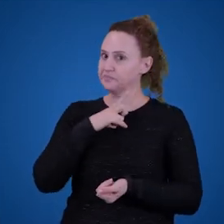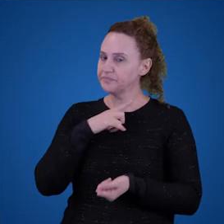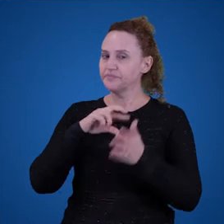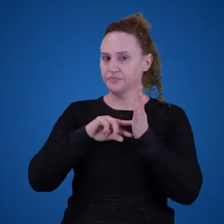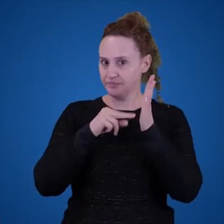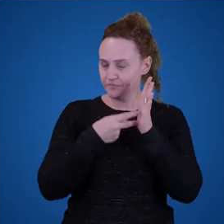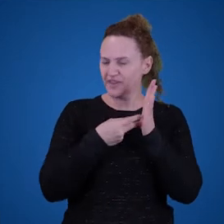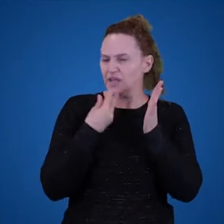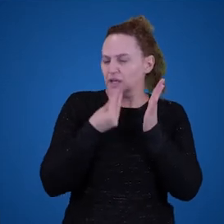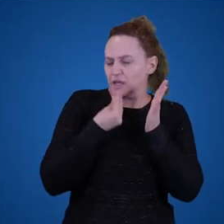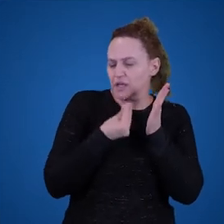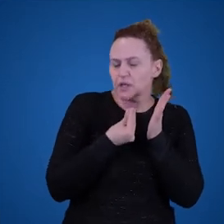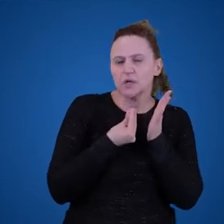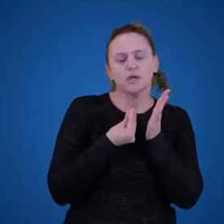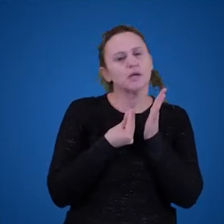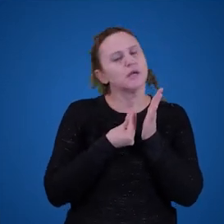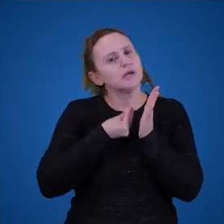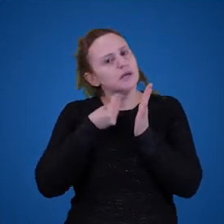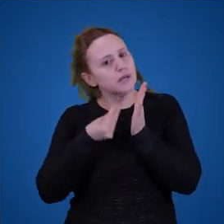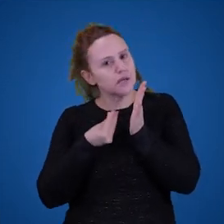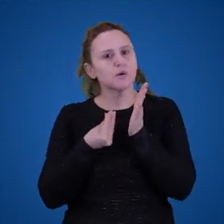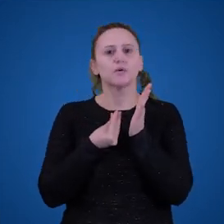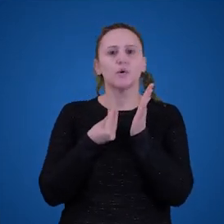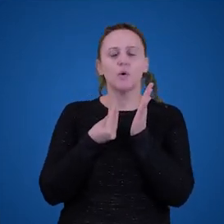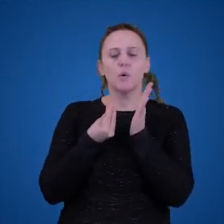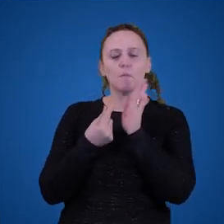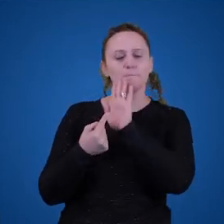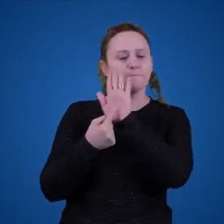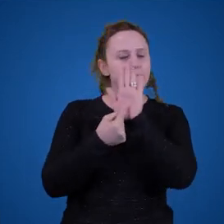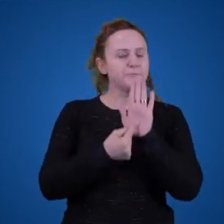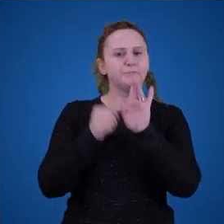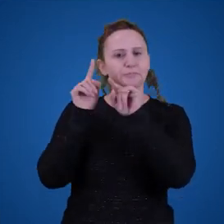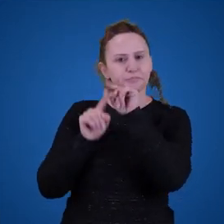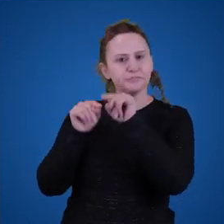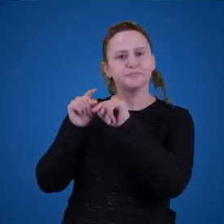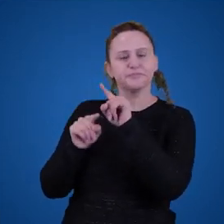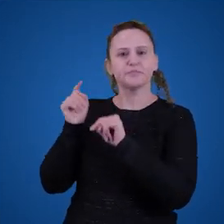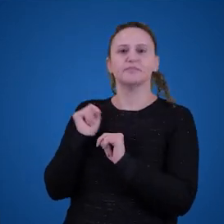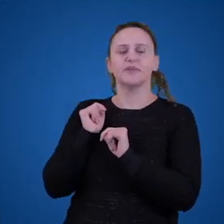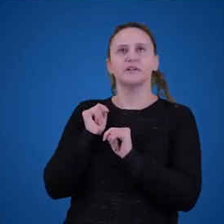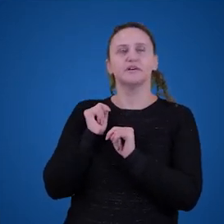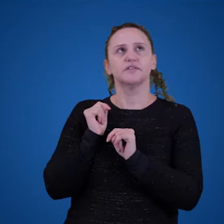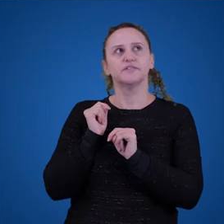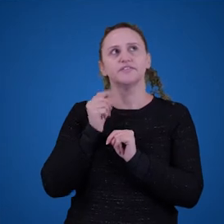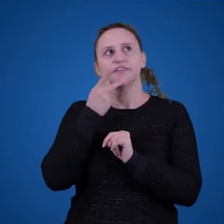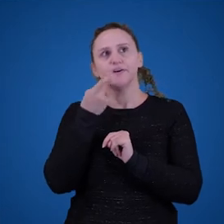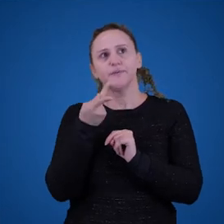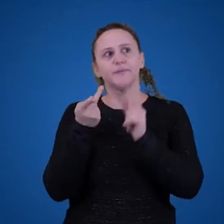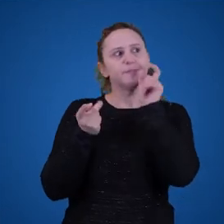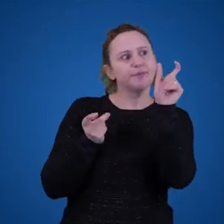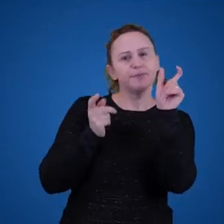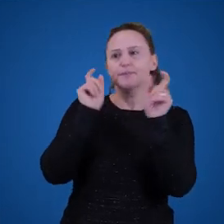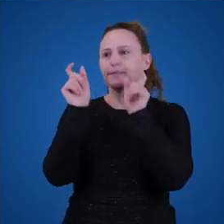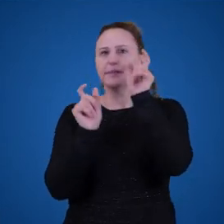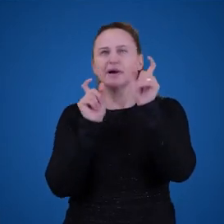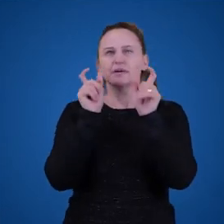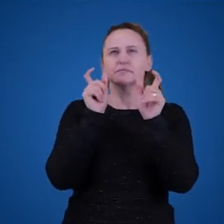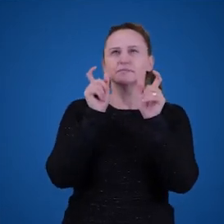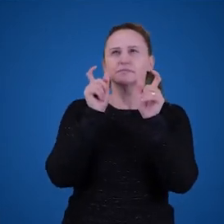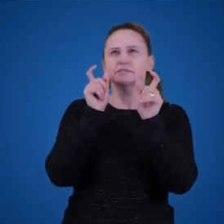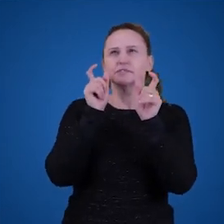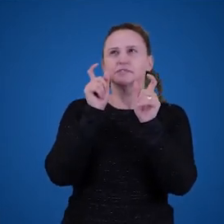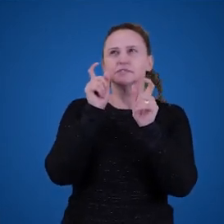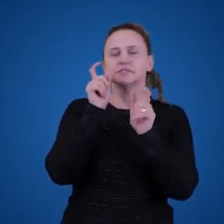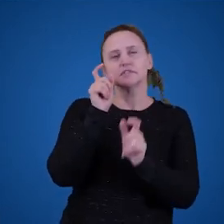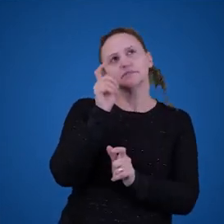como ela consegue referir objetos. Quando nós falamos certas palavras, nós teoricamente apontamos